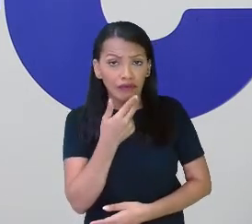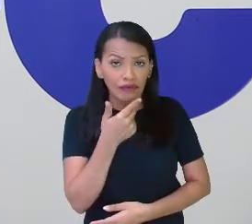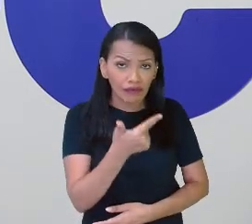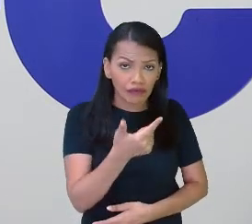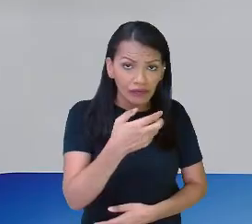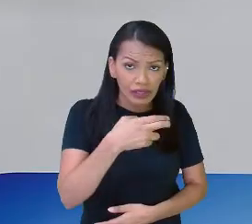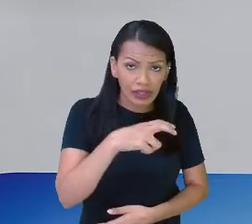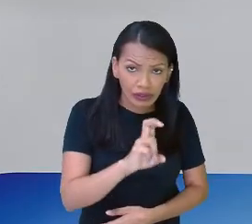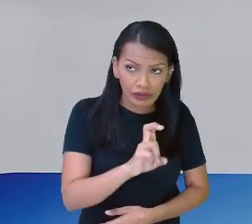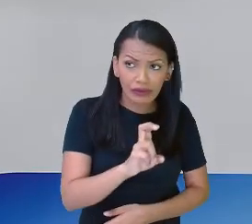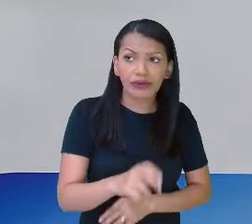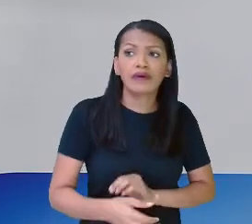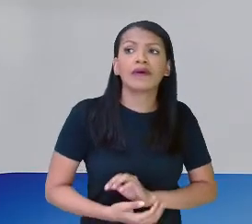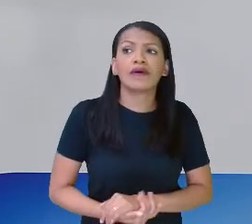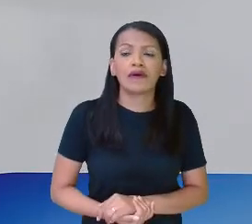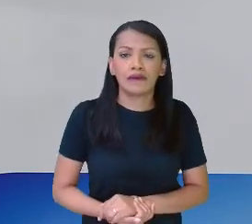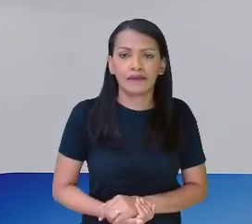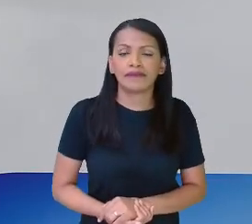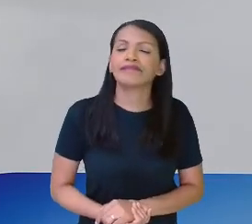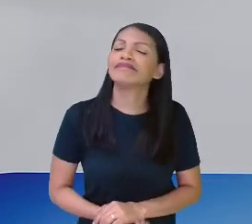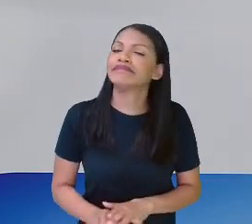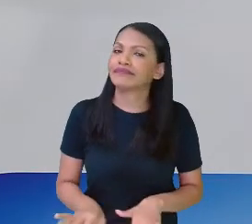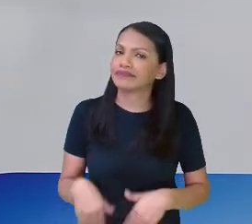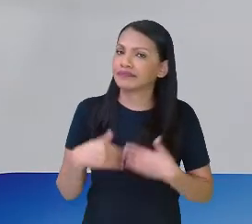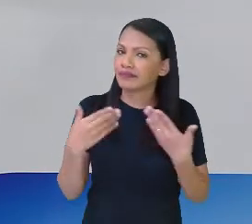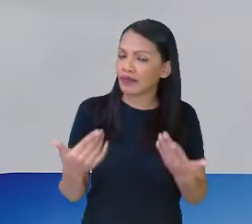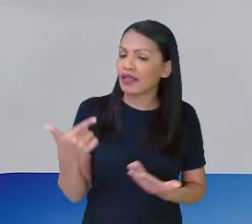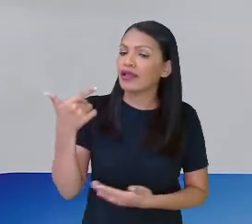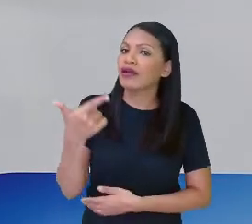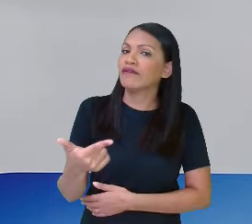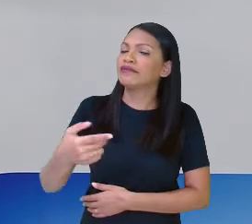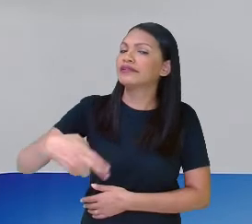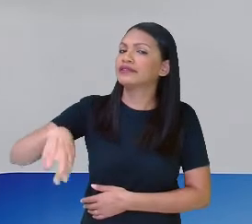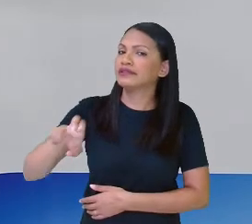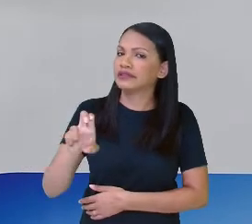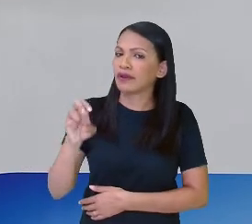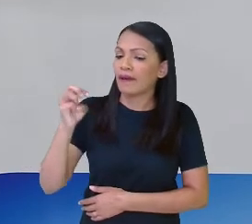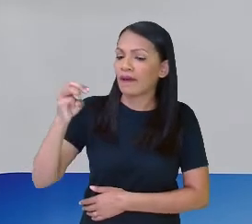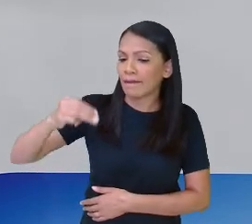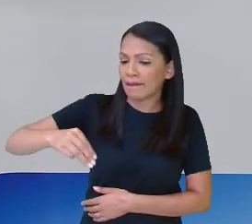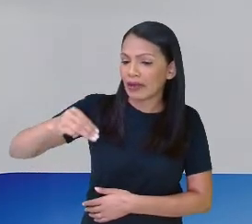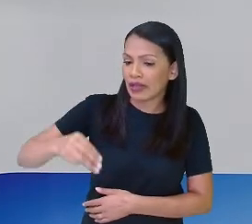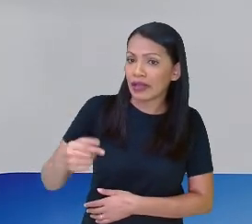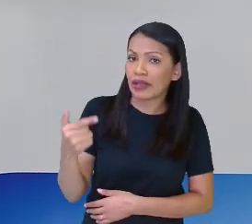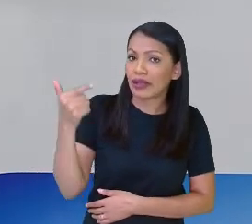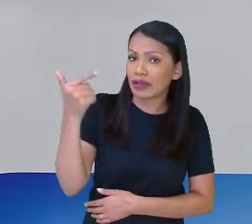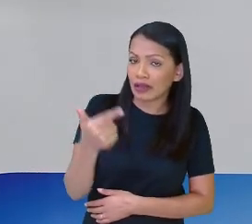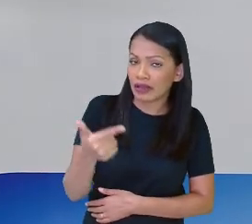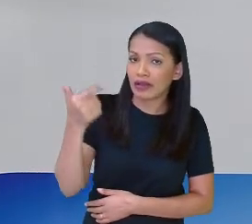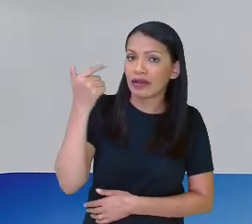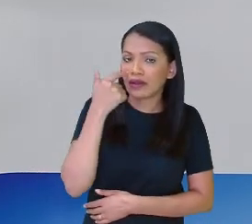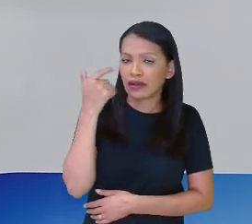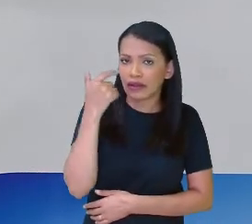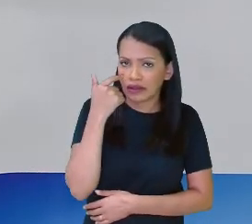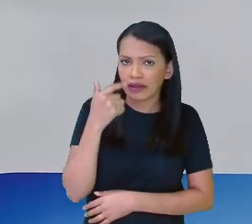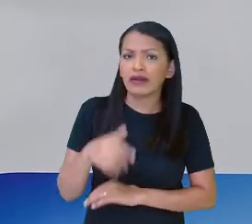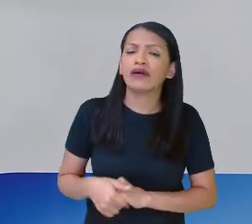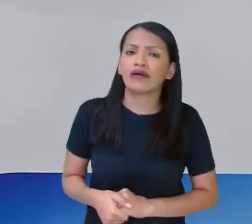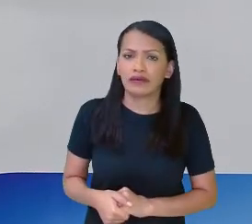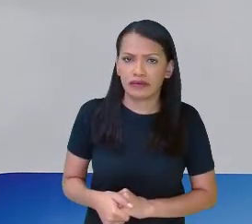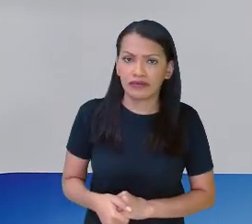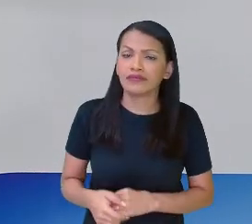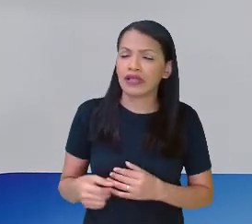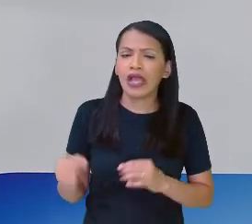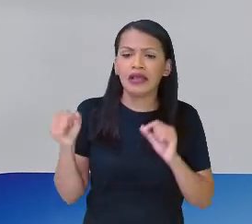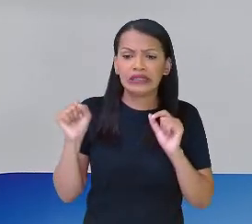25, 25 metros quadrados. Se ficar difícil colocar aquele 2 pequenininho aí no teclado, pode colocar um 2